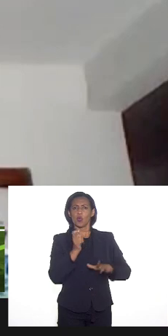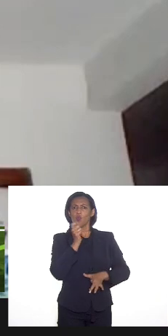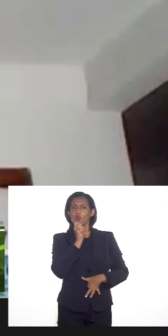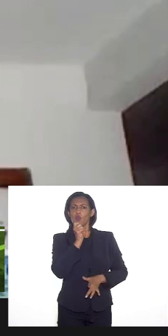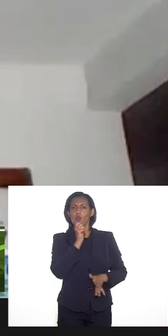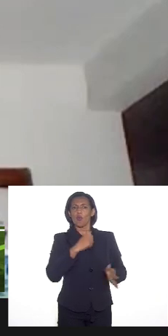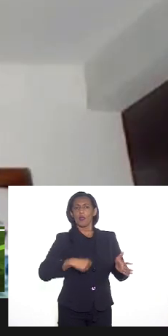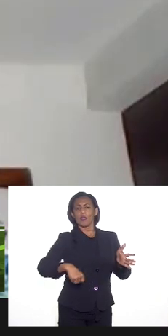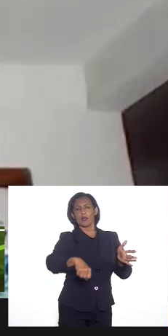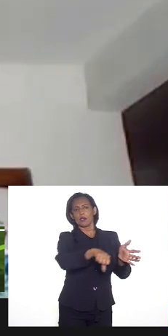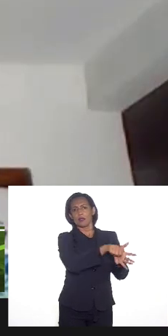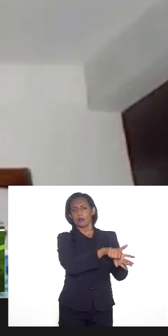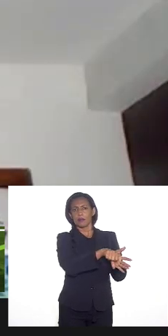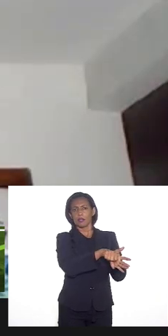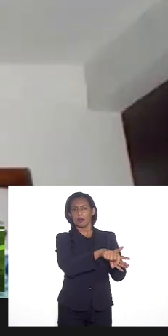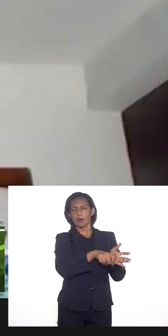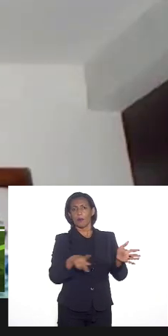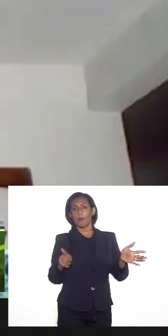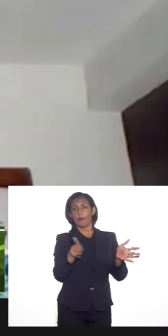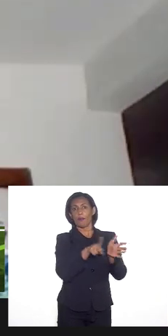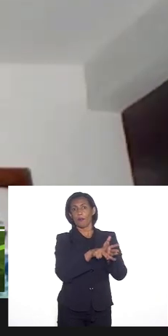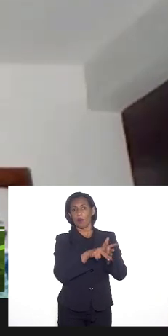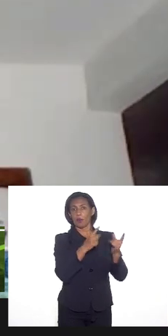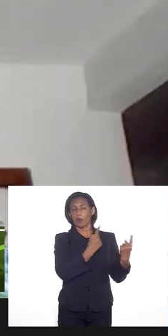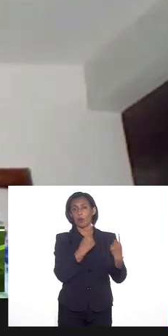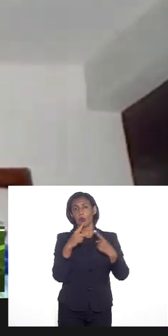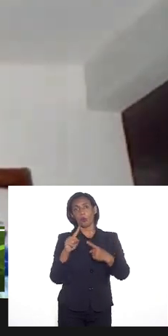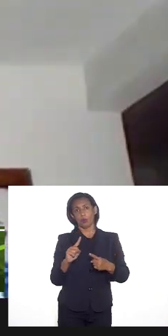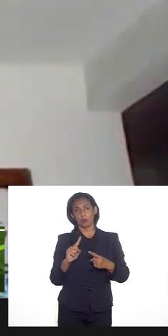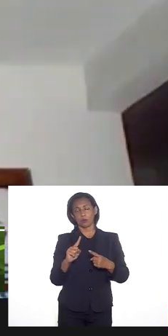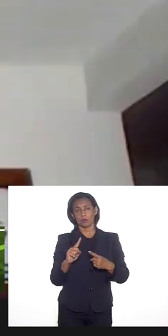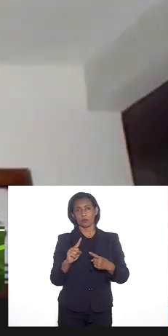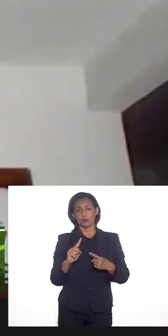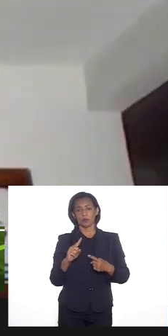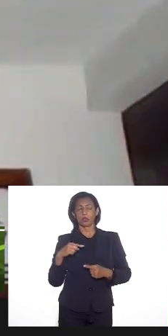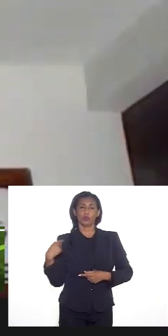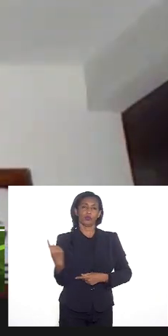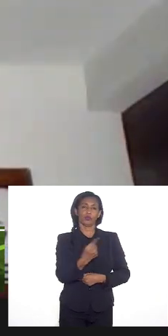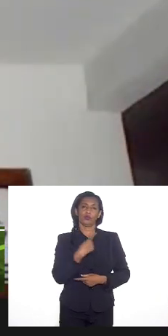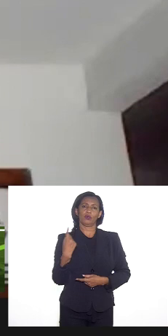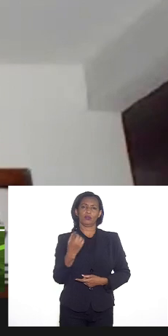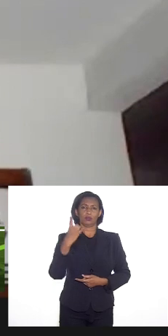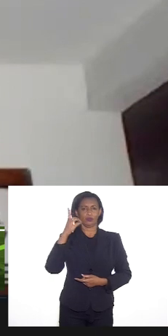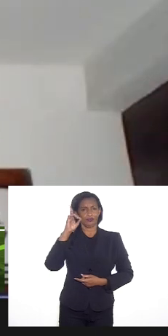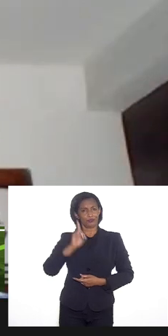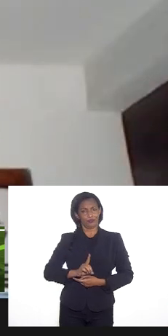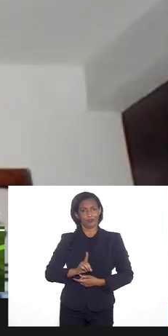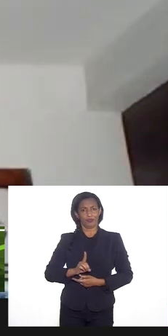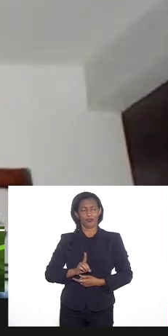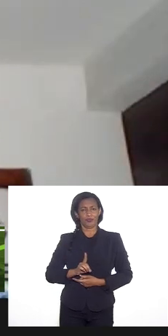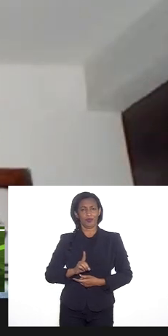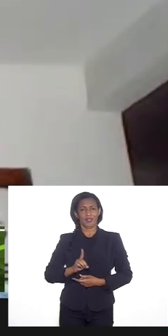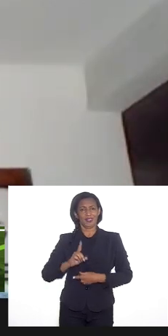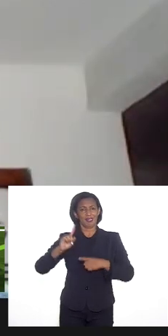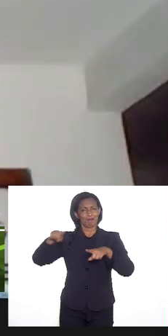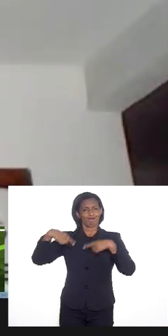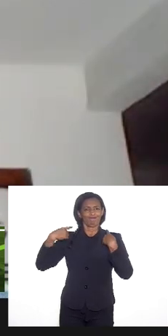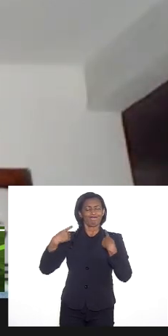criminalização efetiva contra os nossos direitos violados.